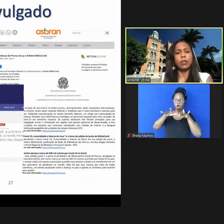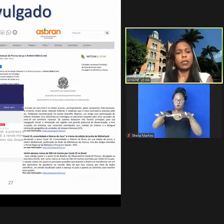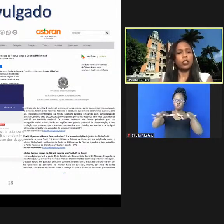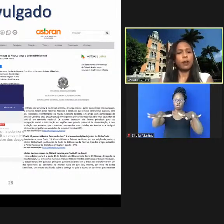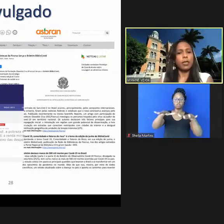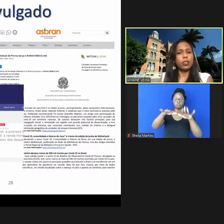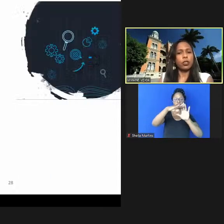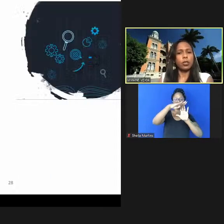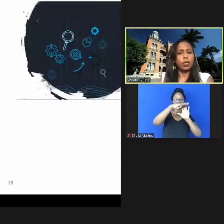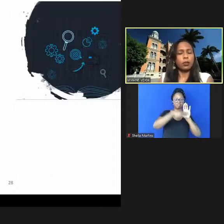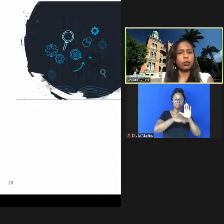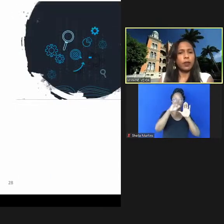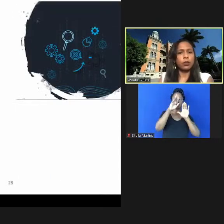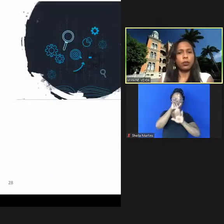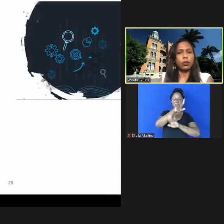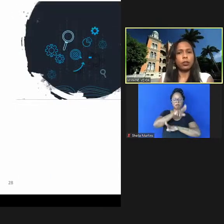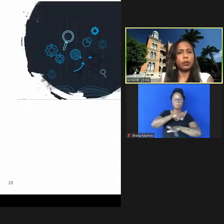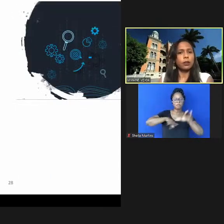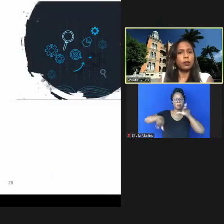nas várias